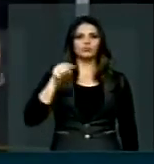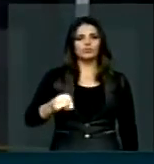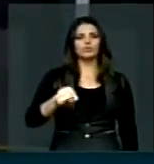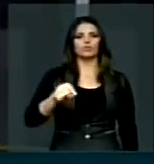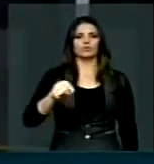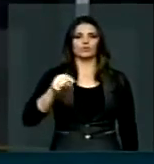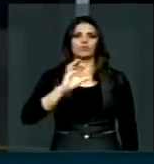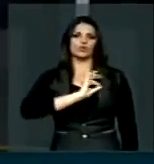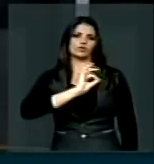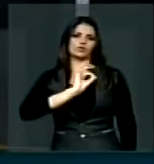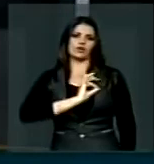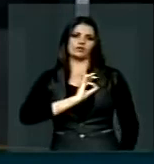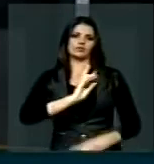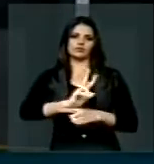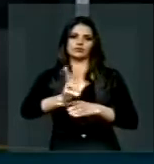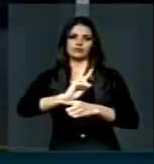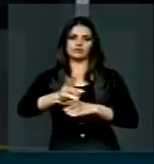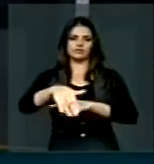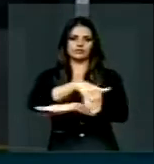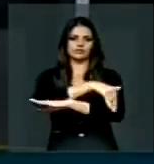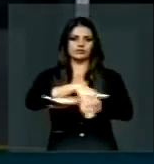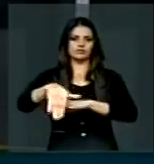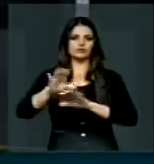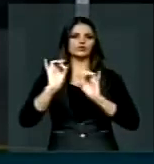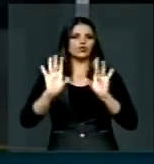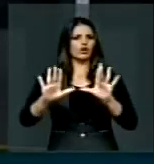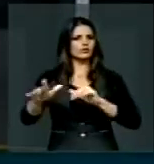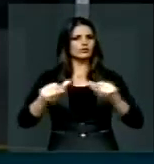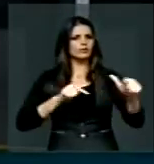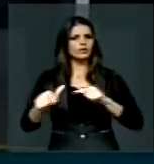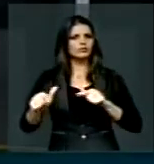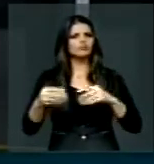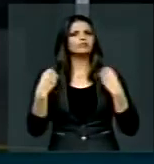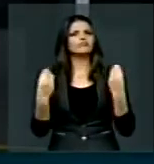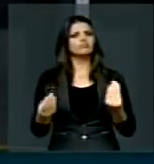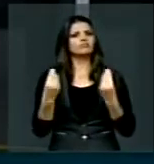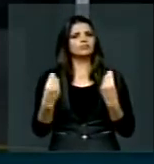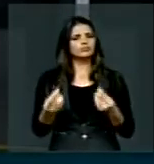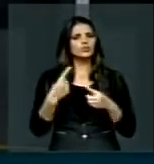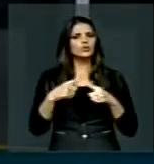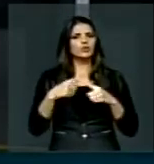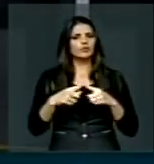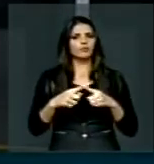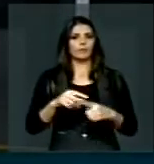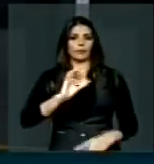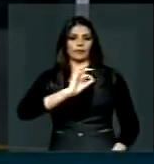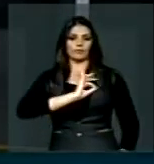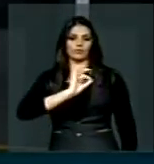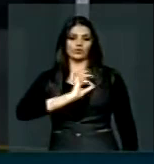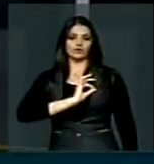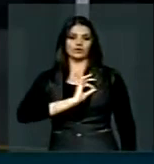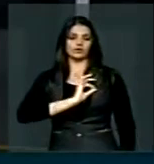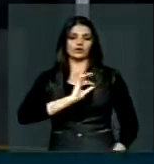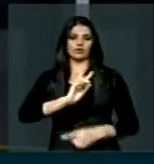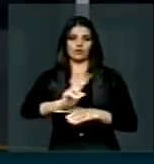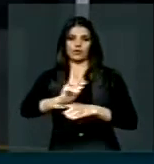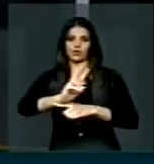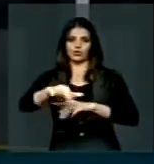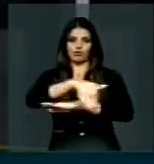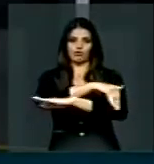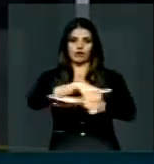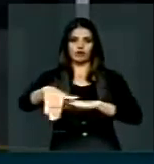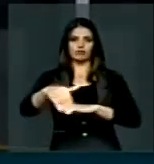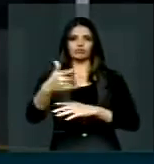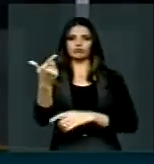policiais rodoviários federais na ativa. Por quê? Porque a Polícia Rodoviária Federal não